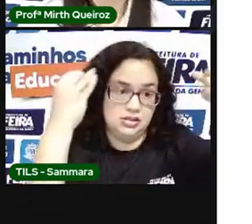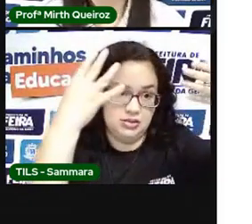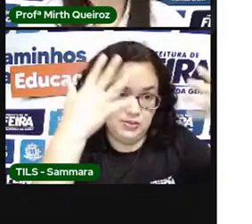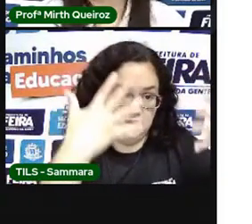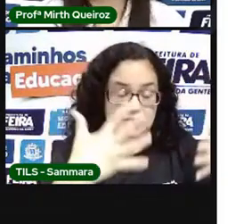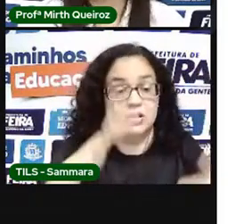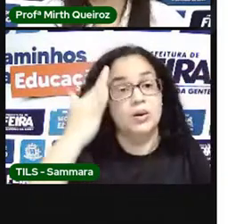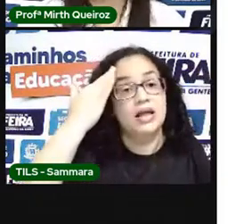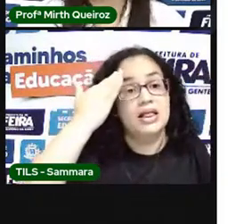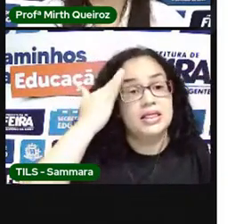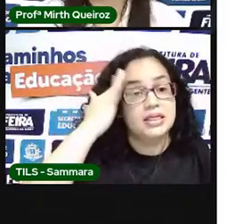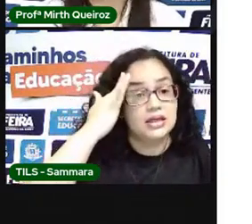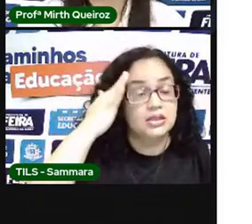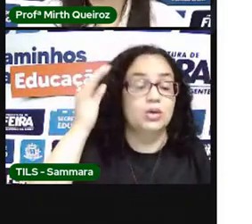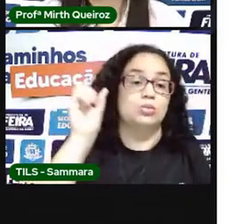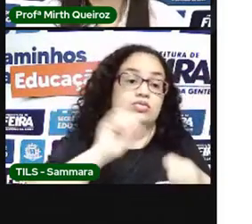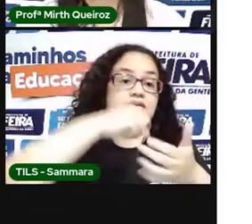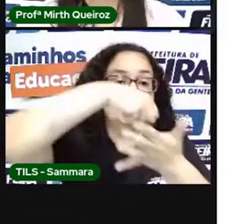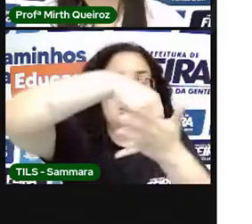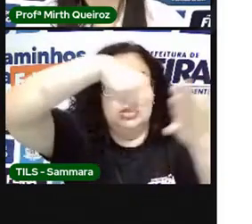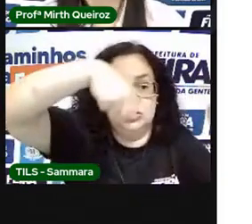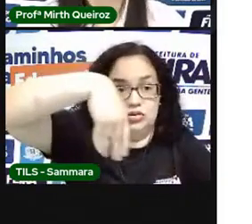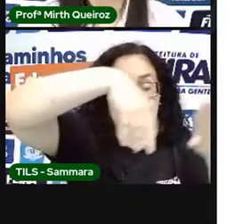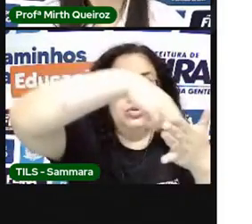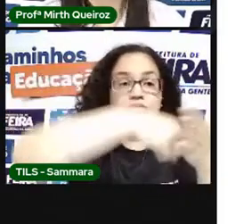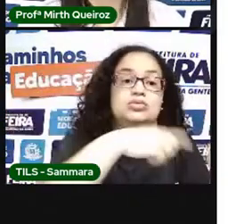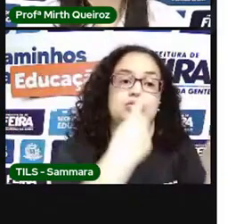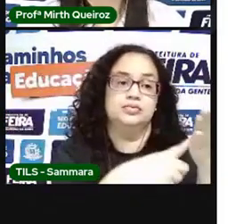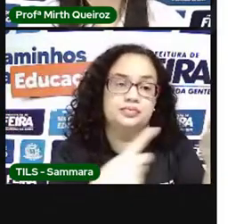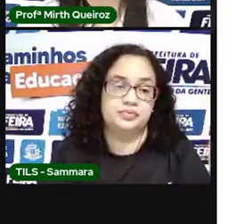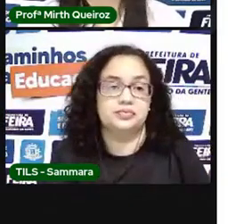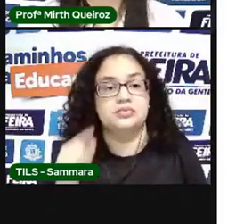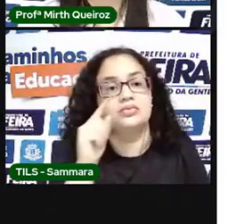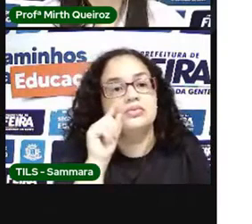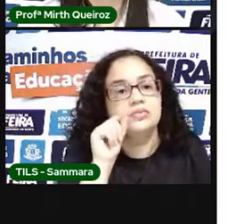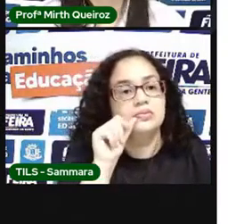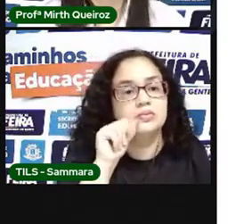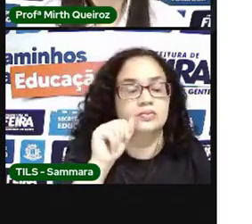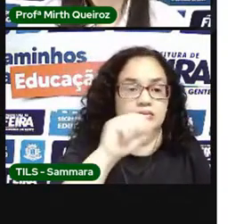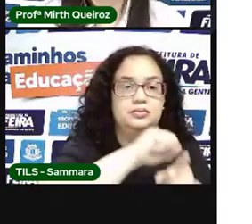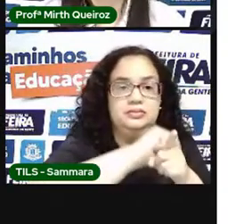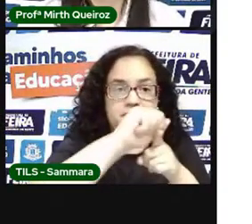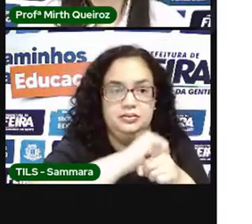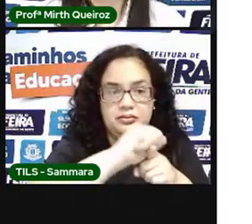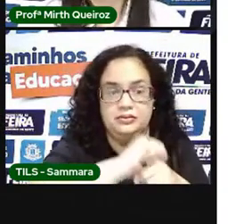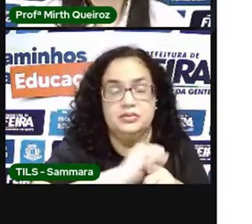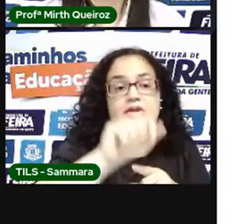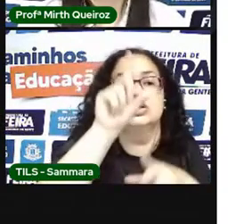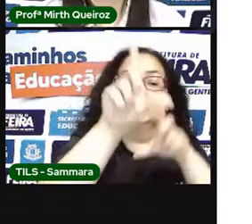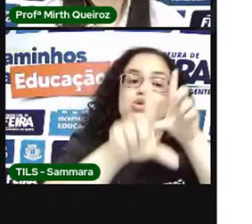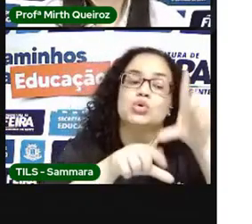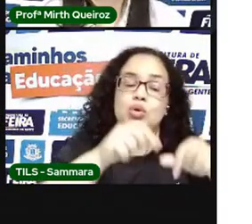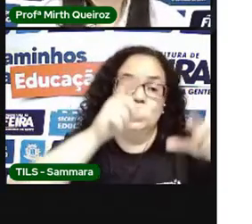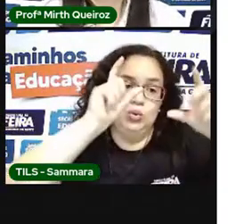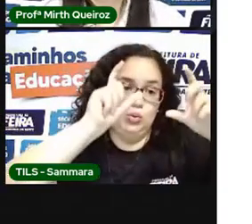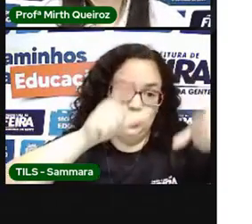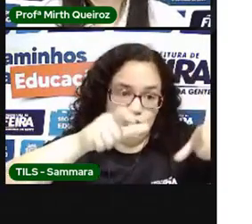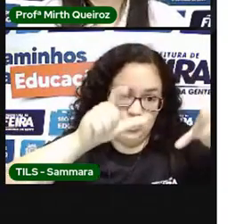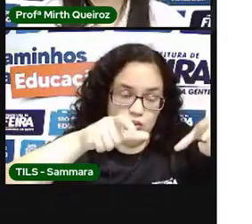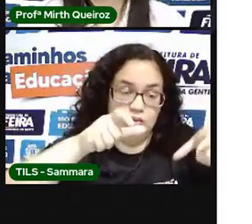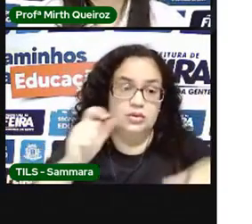entenderem como realizar essas atividades. O seu caderno, seu lápis, a sua borracha. Escolha um ambiente que seja